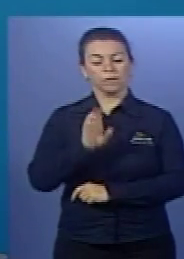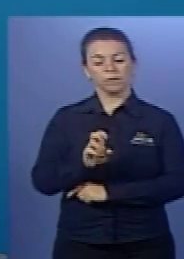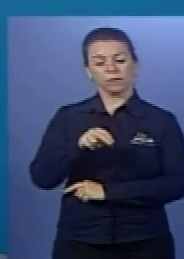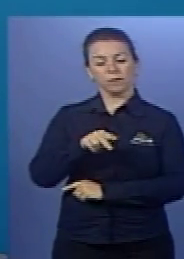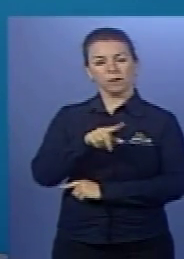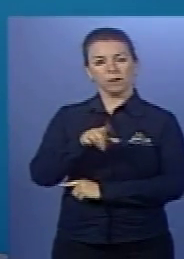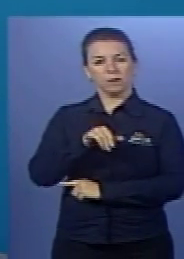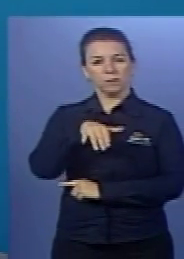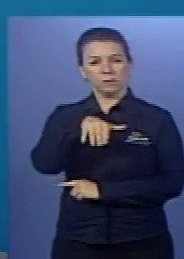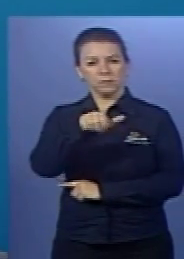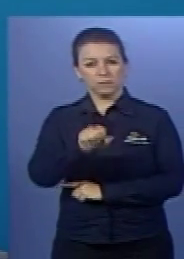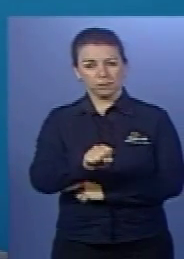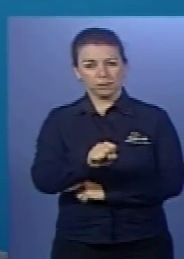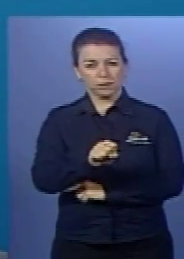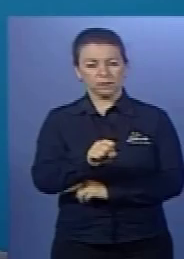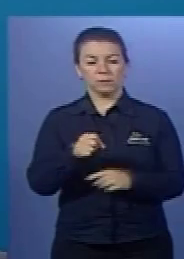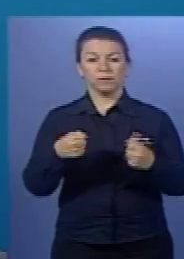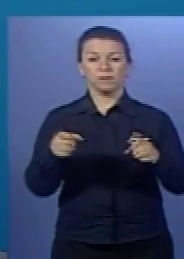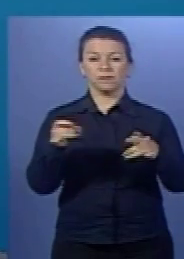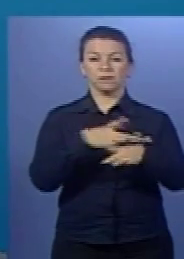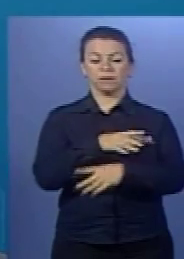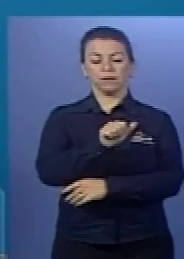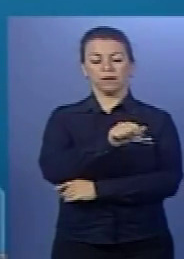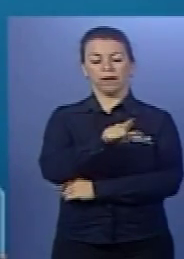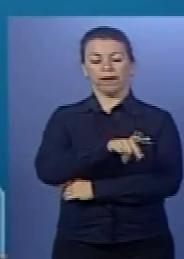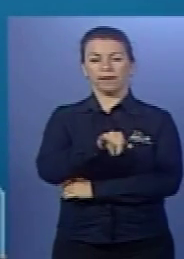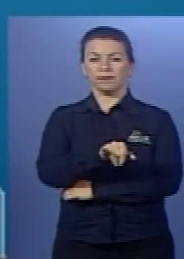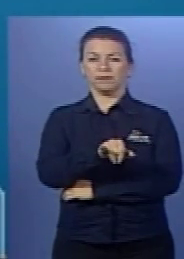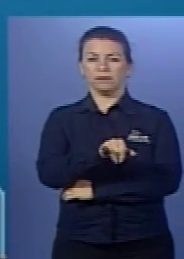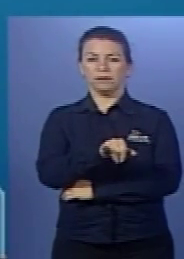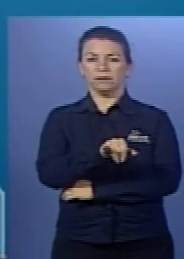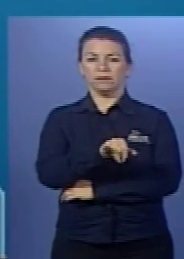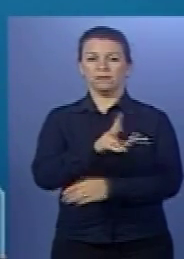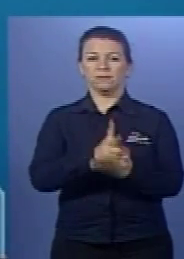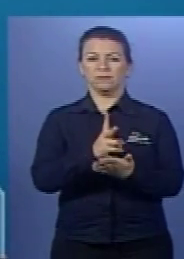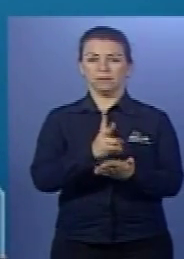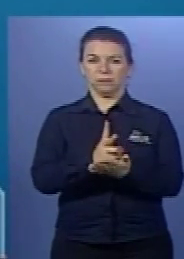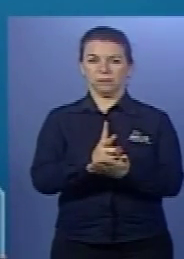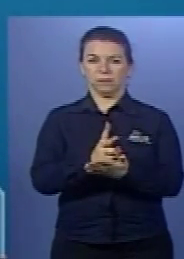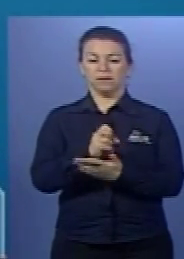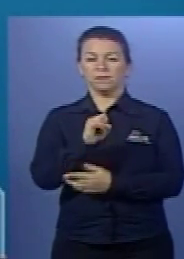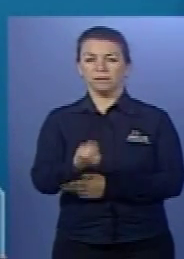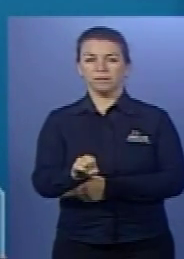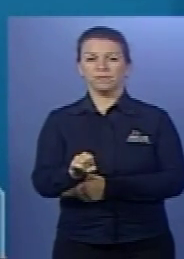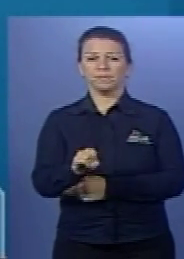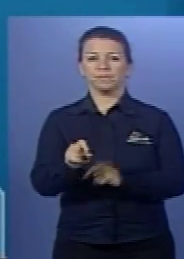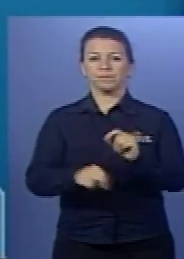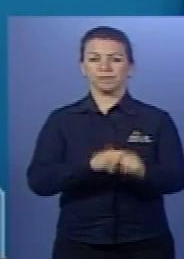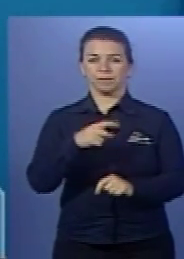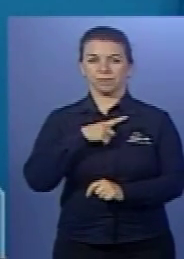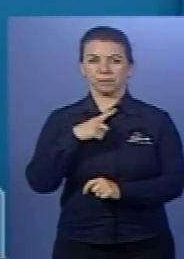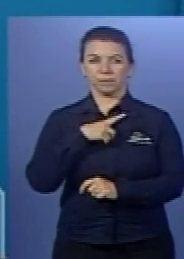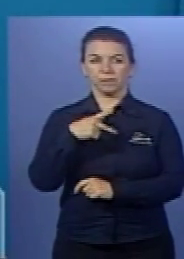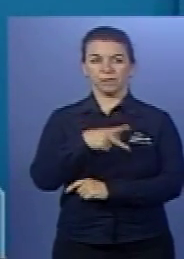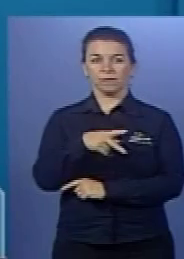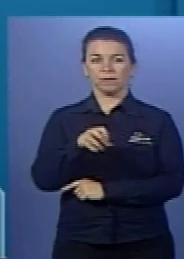têm, de forma geral, a terminação ase. Lipase, age no lipídio. Protease, age na proteína.